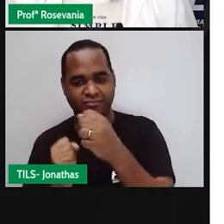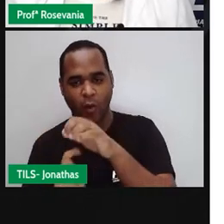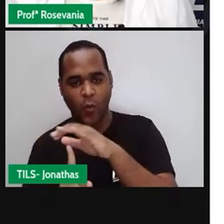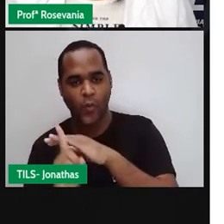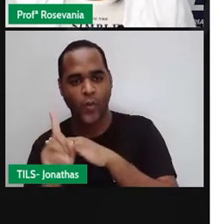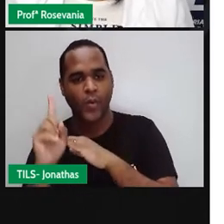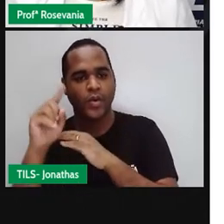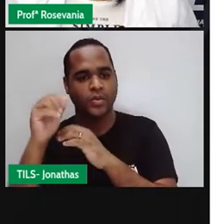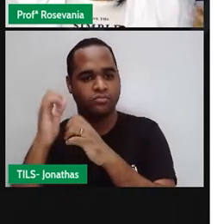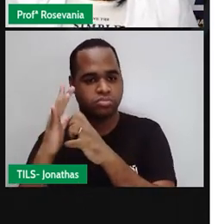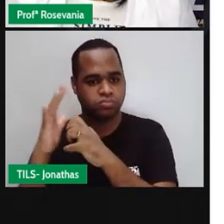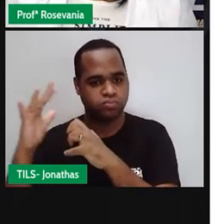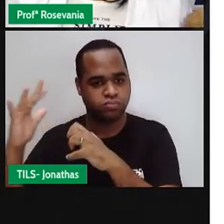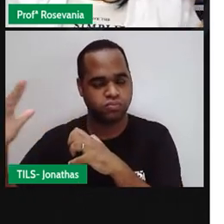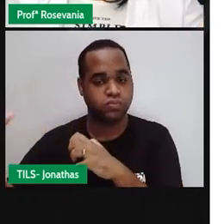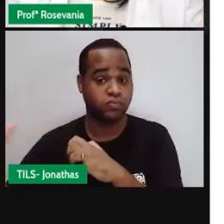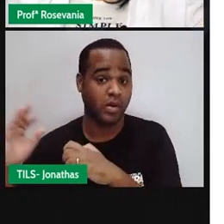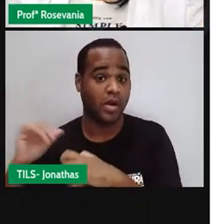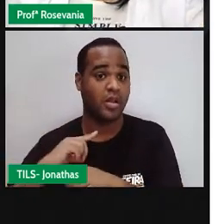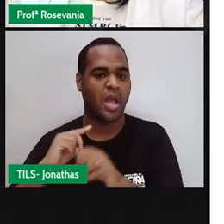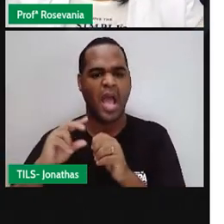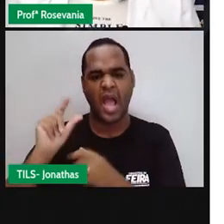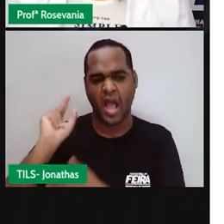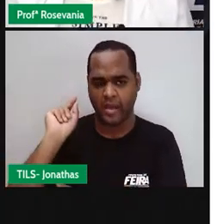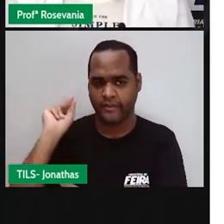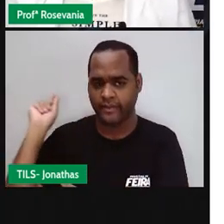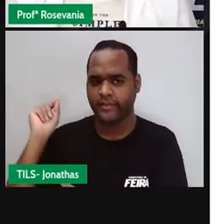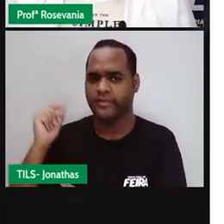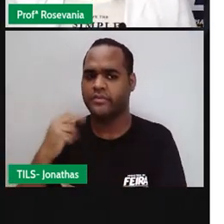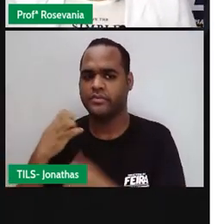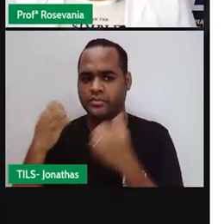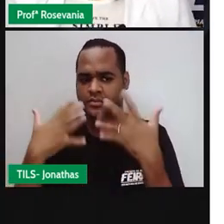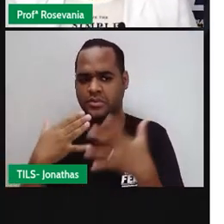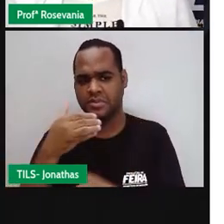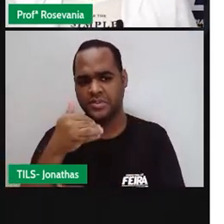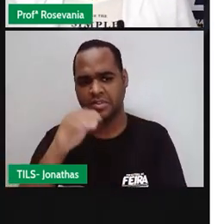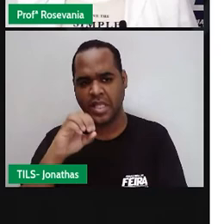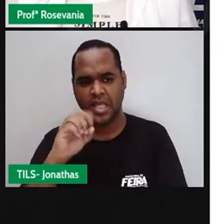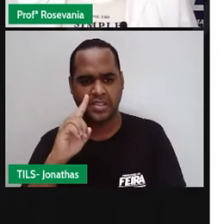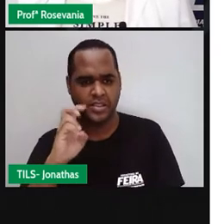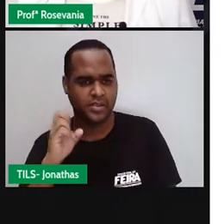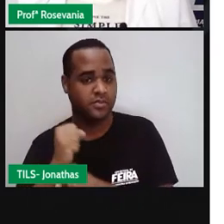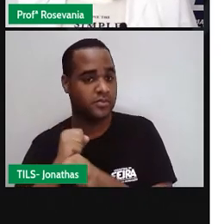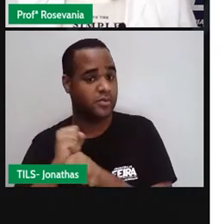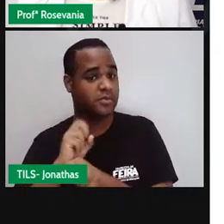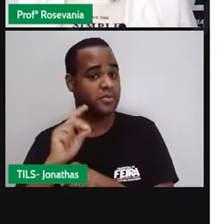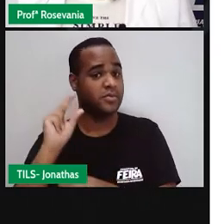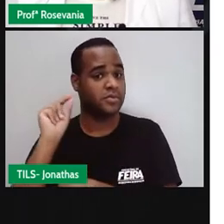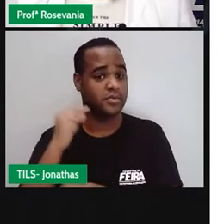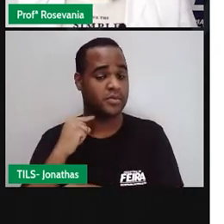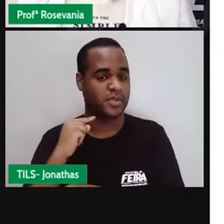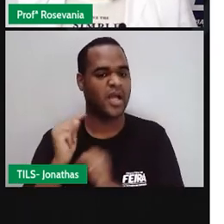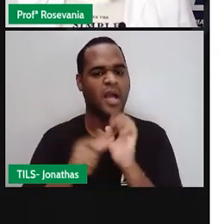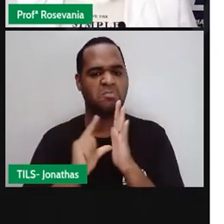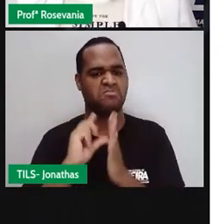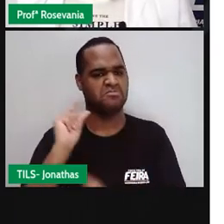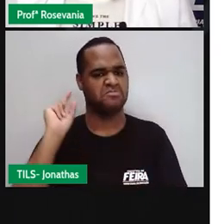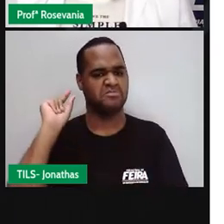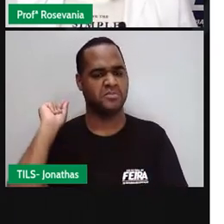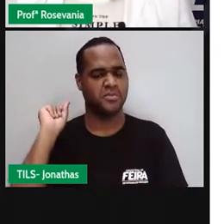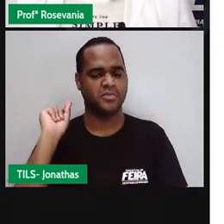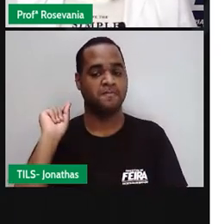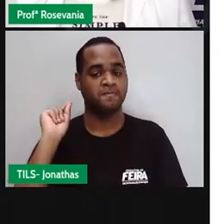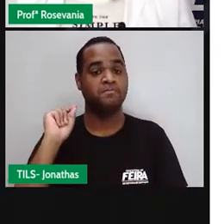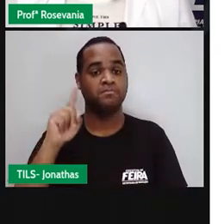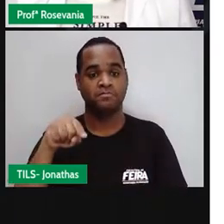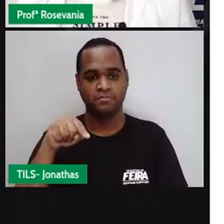Antigamente, não estou dizendo assim antigamente, bem, uns 10, 15 anos atrás, não é tão antigamente assim, a